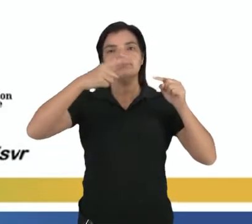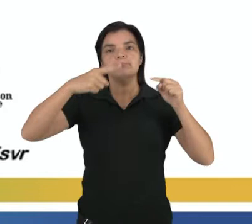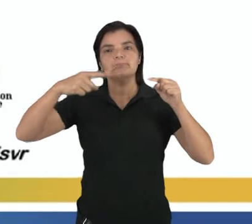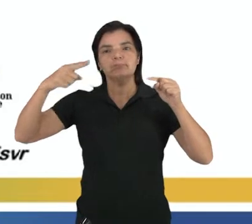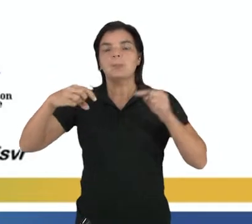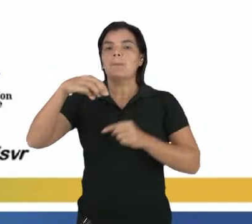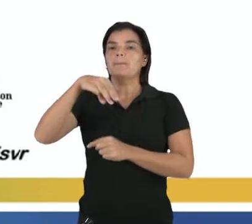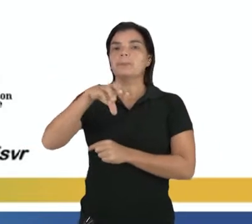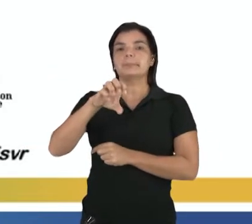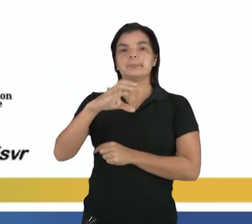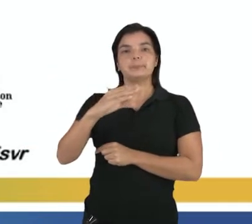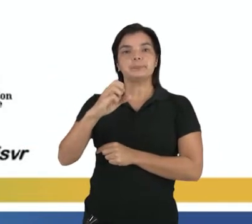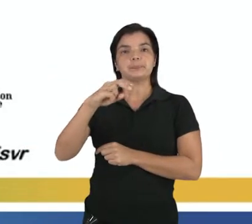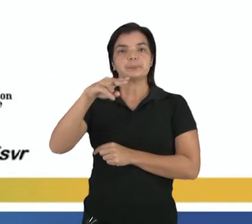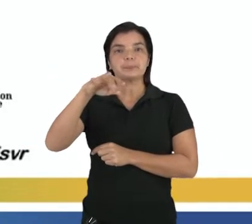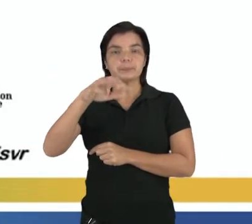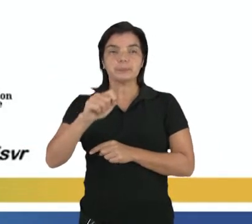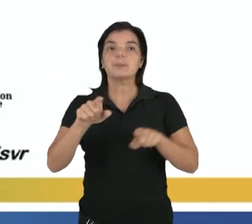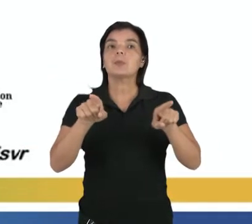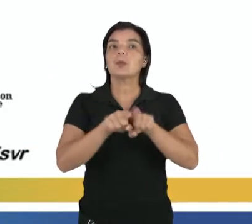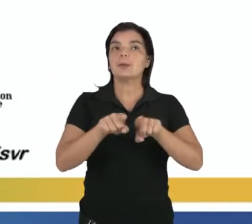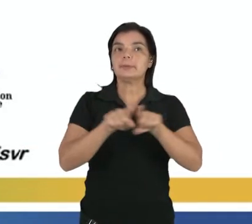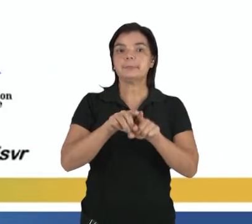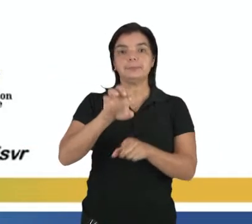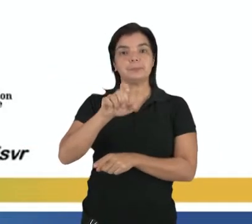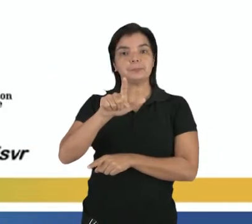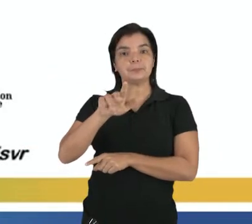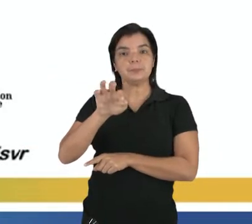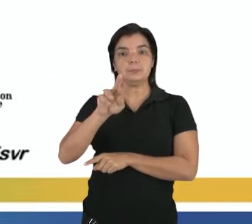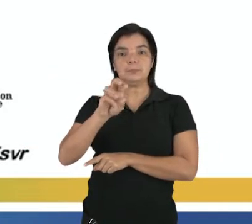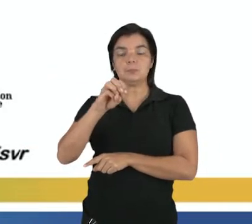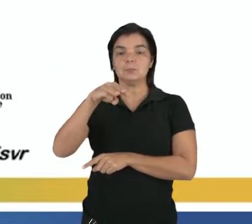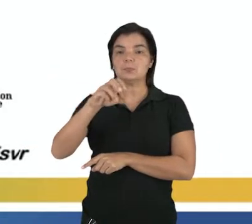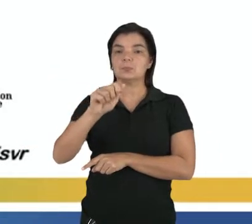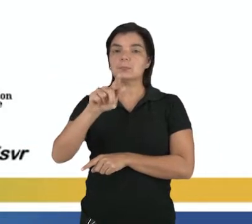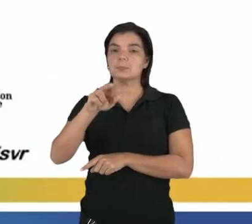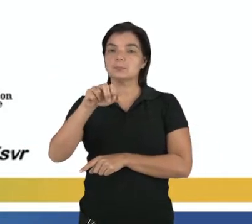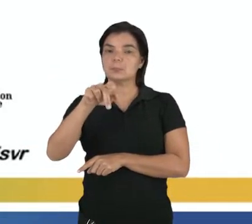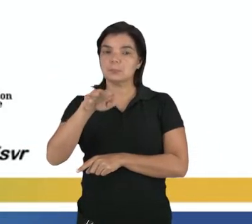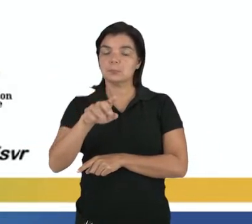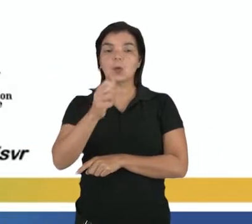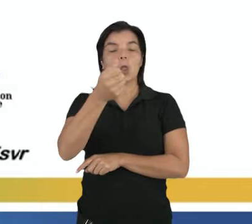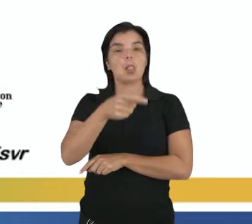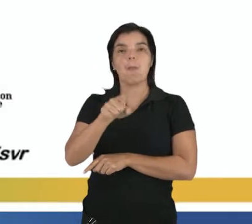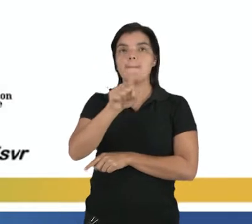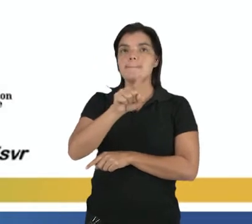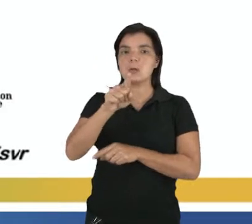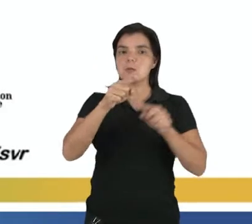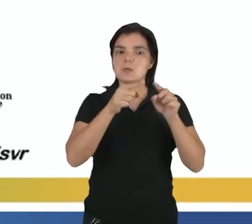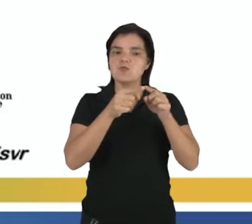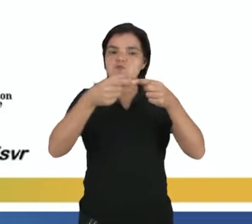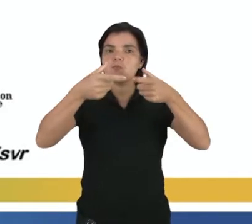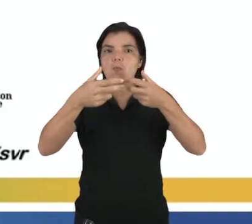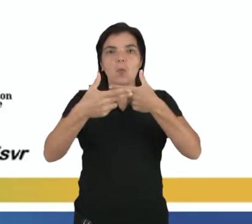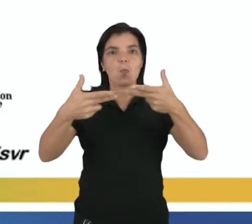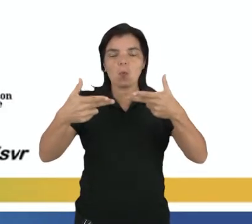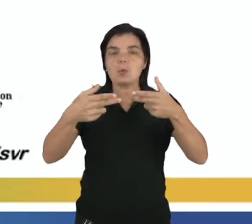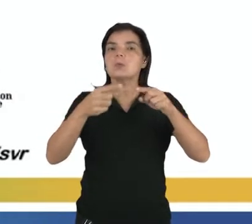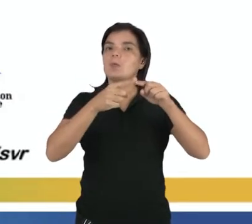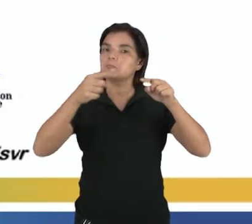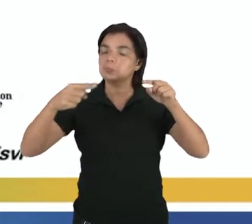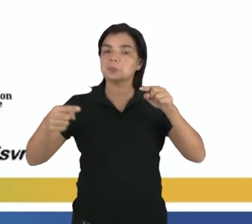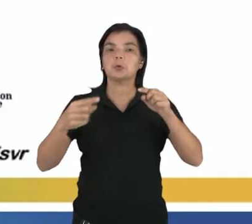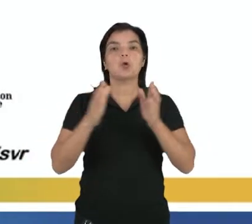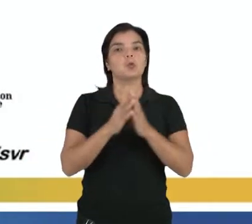onda mecânica. E as eletromagnéticas, né, que são ondas que não necessitam de meio para se propagar. Elas se